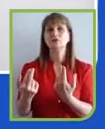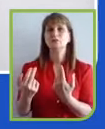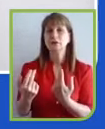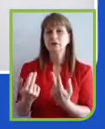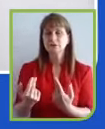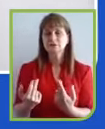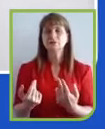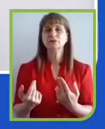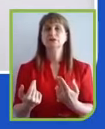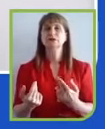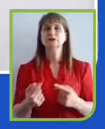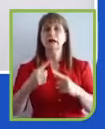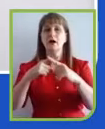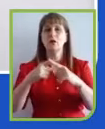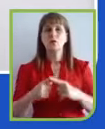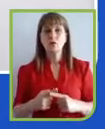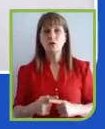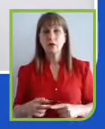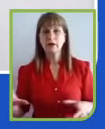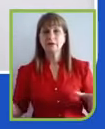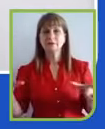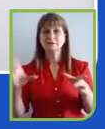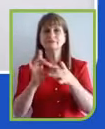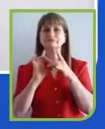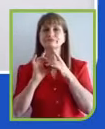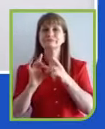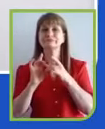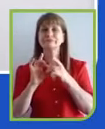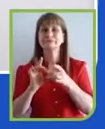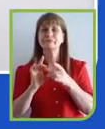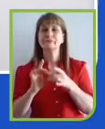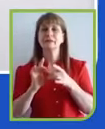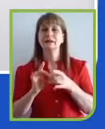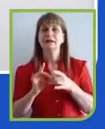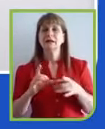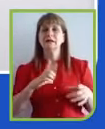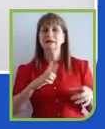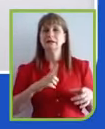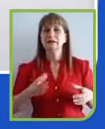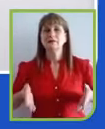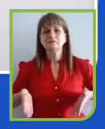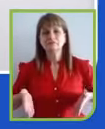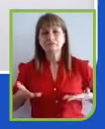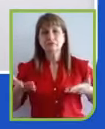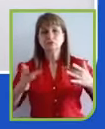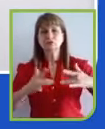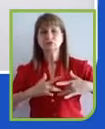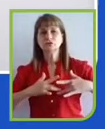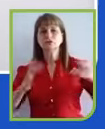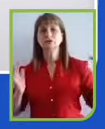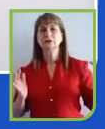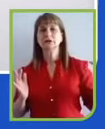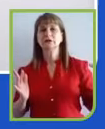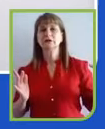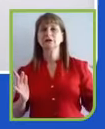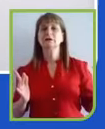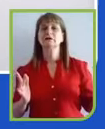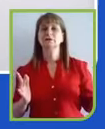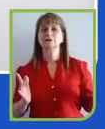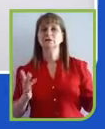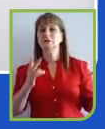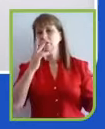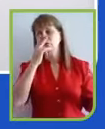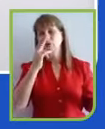áspera foi substituída por impulso de solidariedade que, Ricardo, eu acho que vai ser perene. Eu acho que tem aí